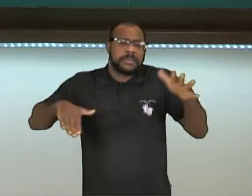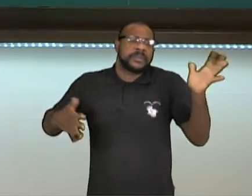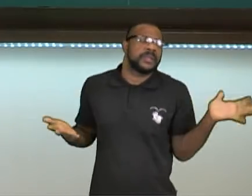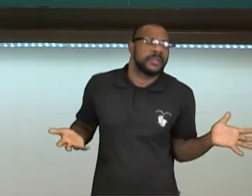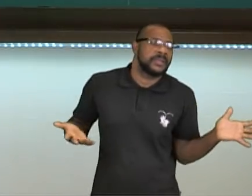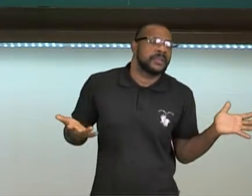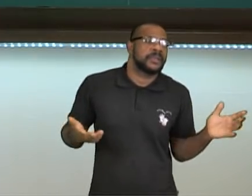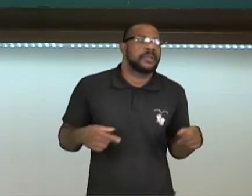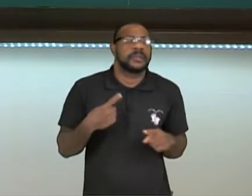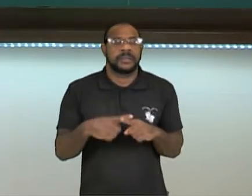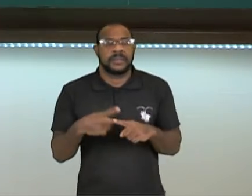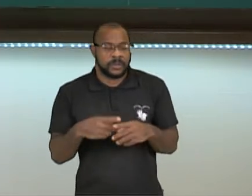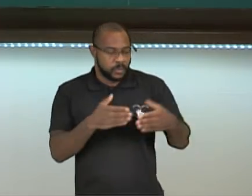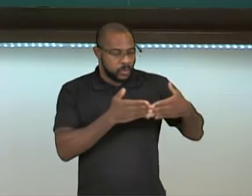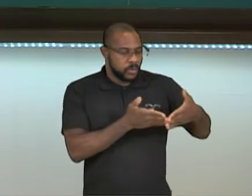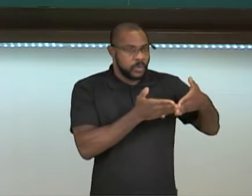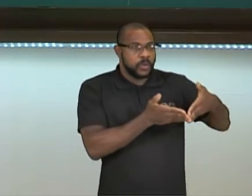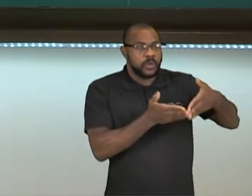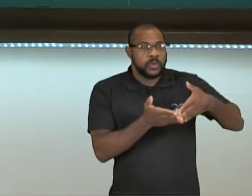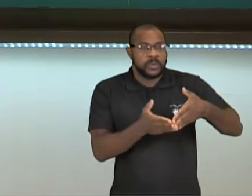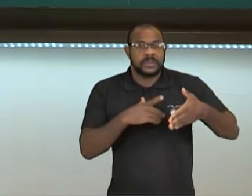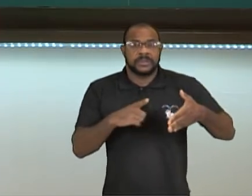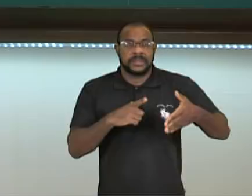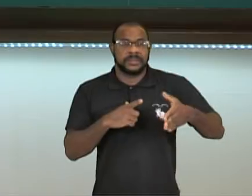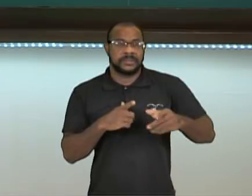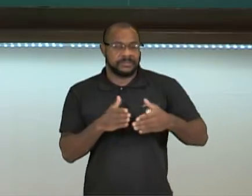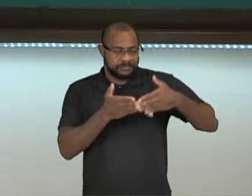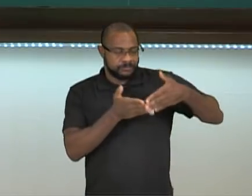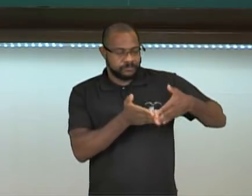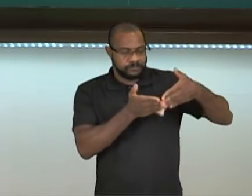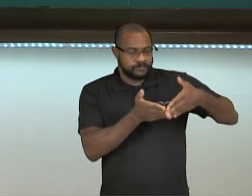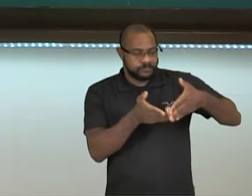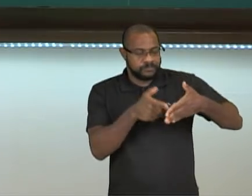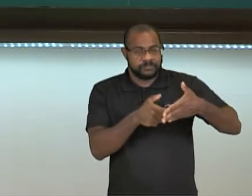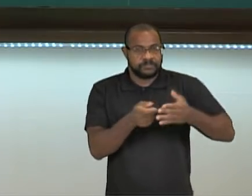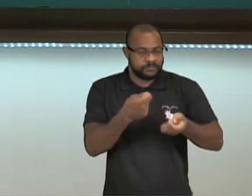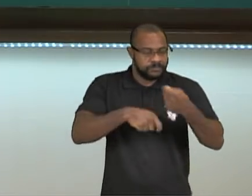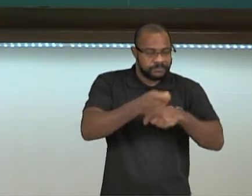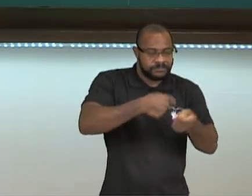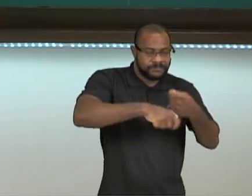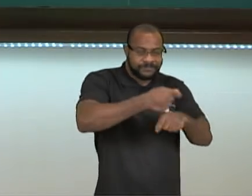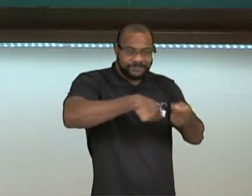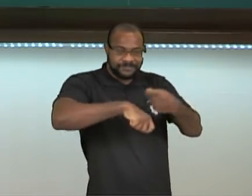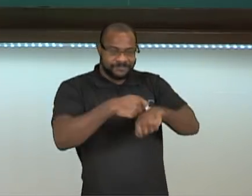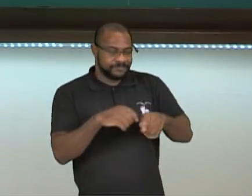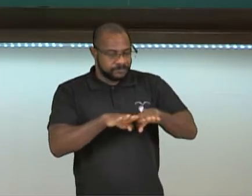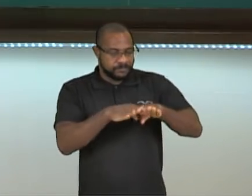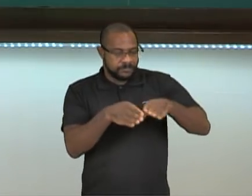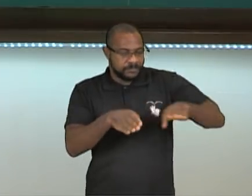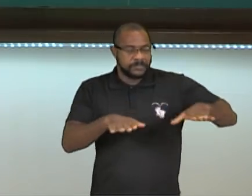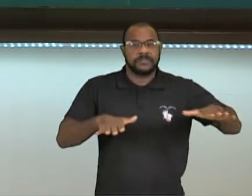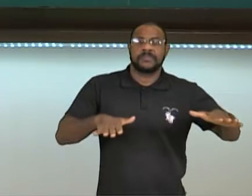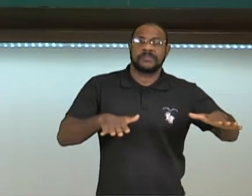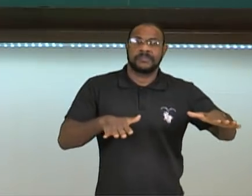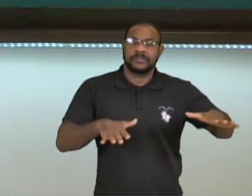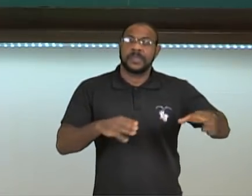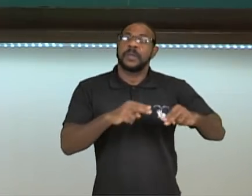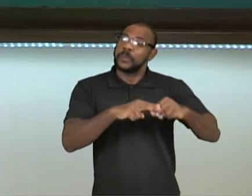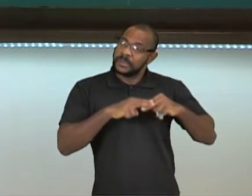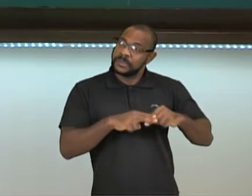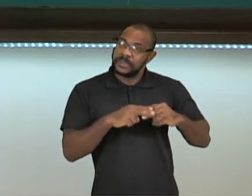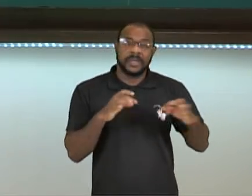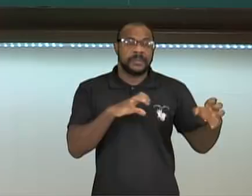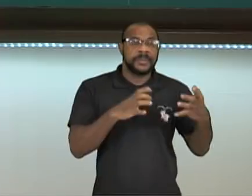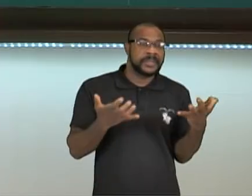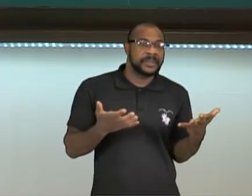É porque com o mar tem a saída dos navios e a negociação comercial, gente, é muito melhor. Porque